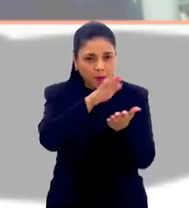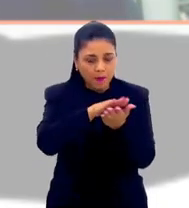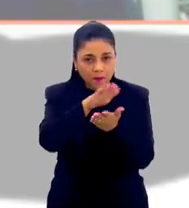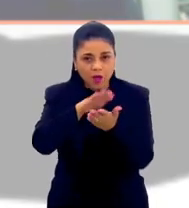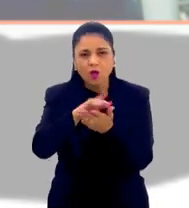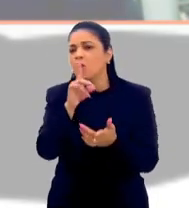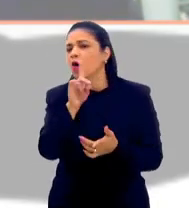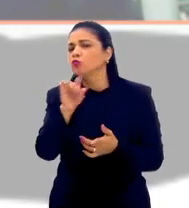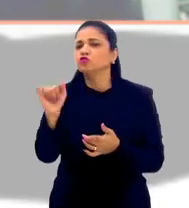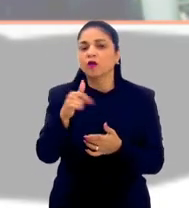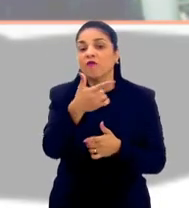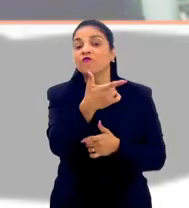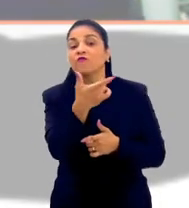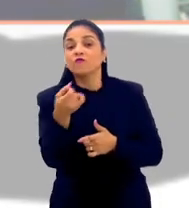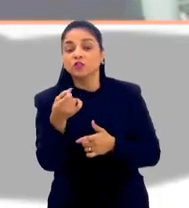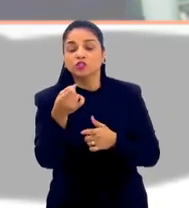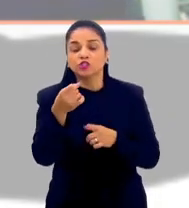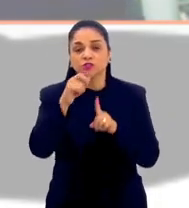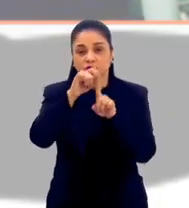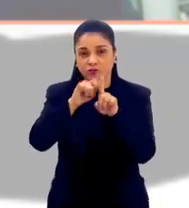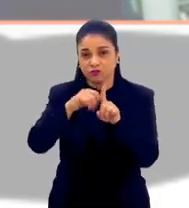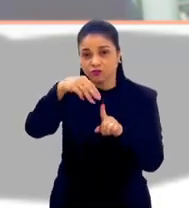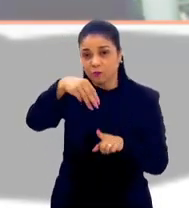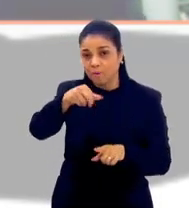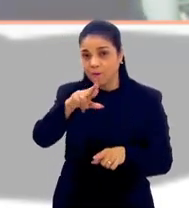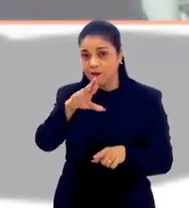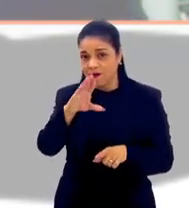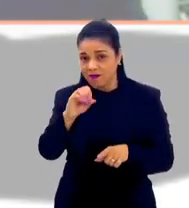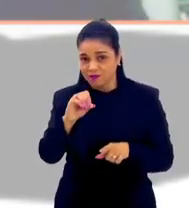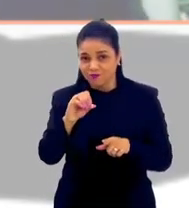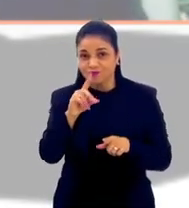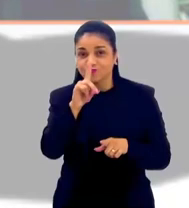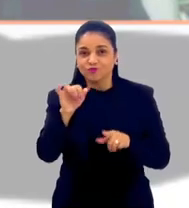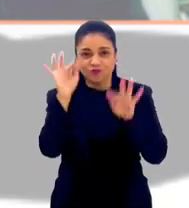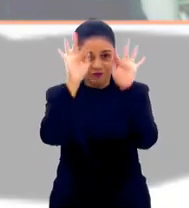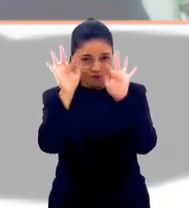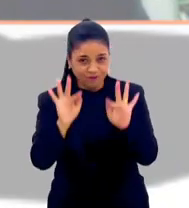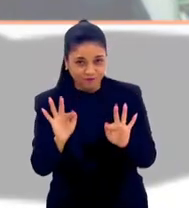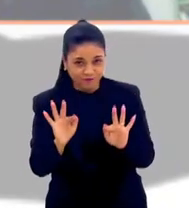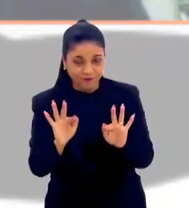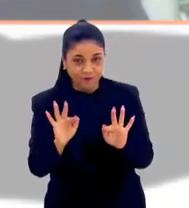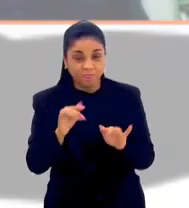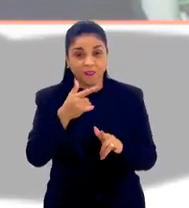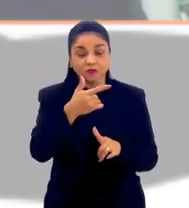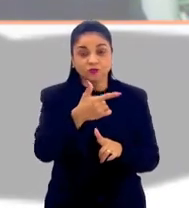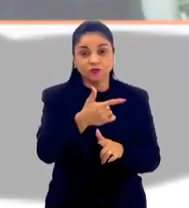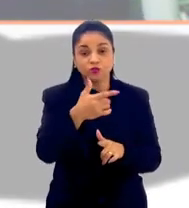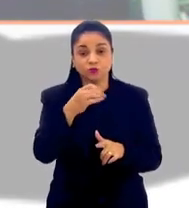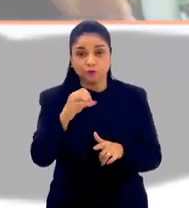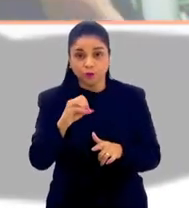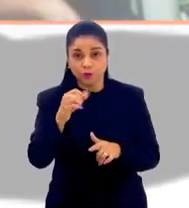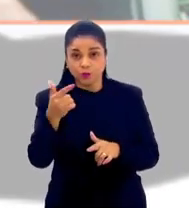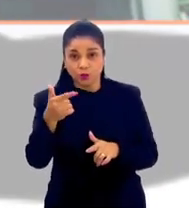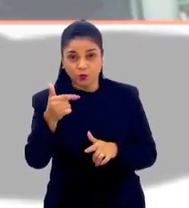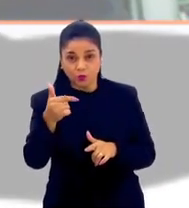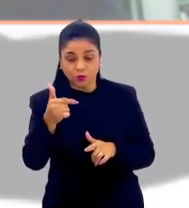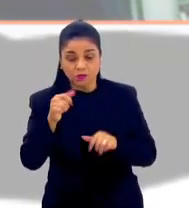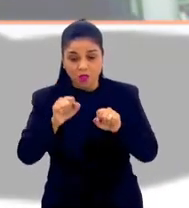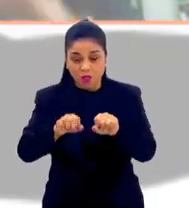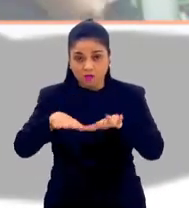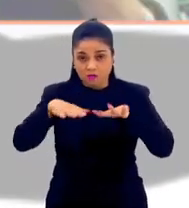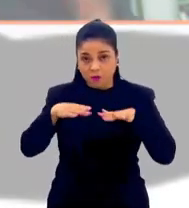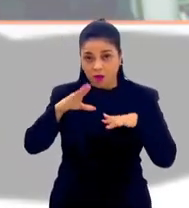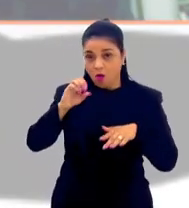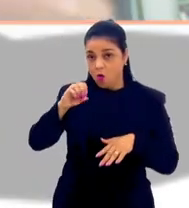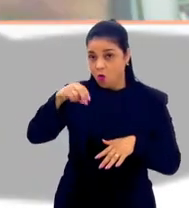Cristiana, Internacional 20 de março. 20 de março. E é esse dia, porque é o dia que, em 20 de março de 2012, a Assembleia Geral da